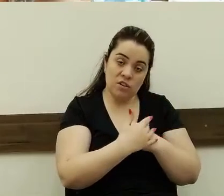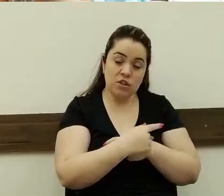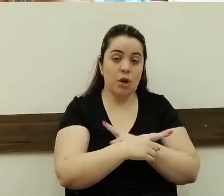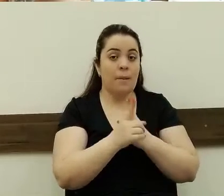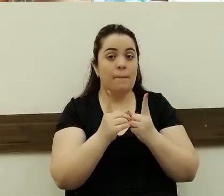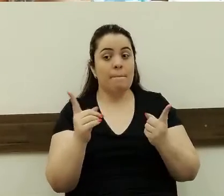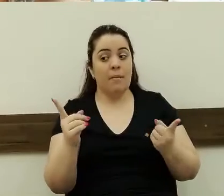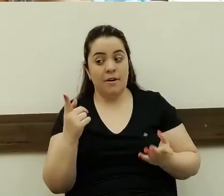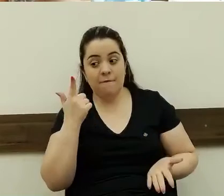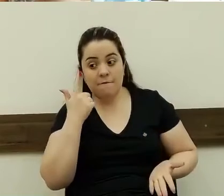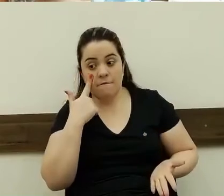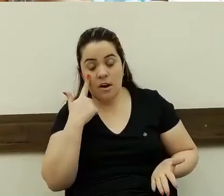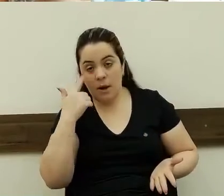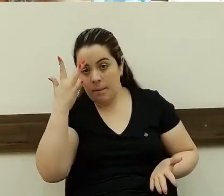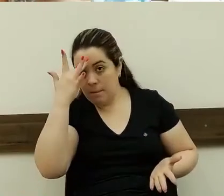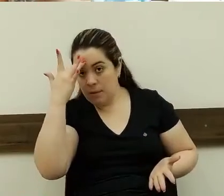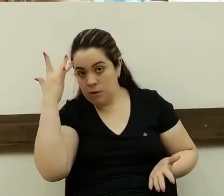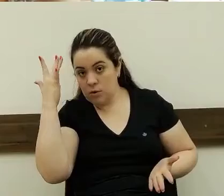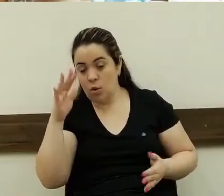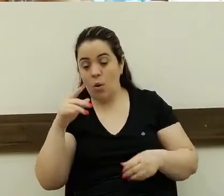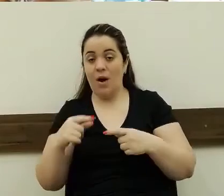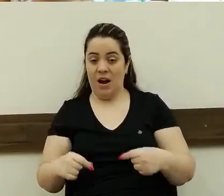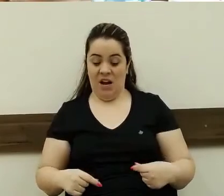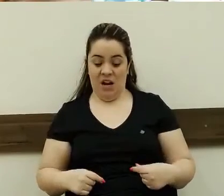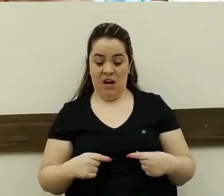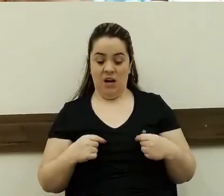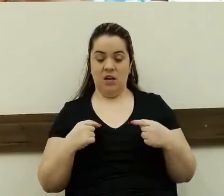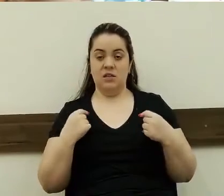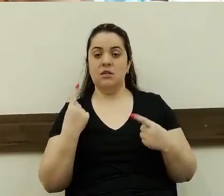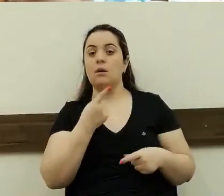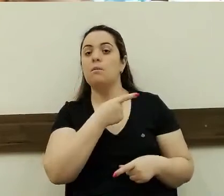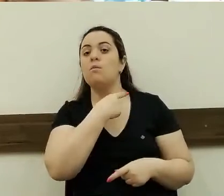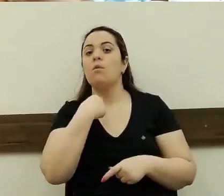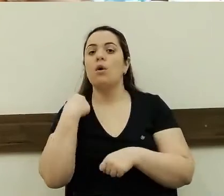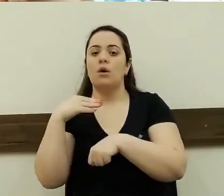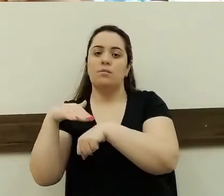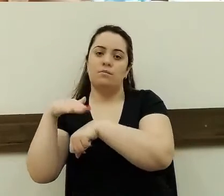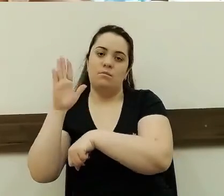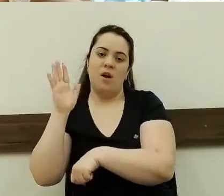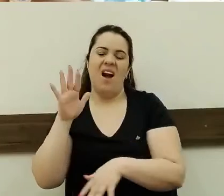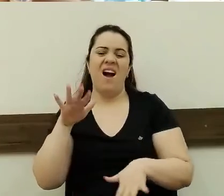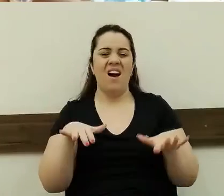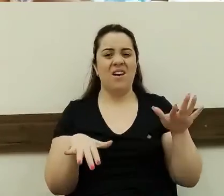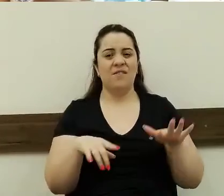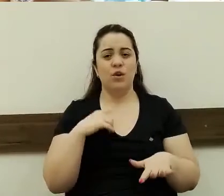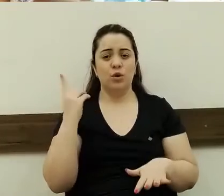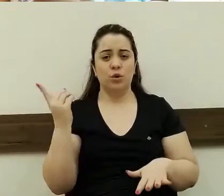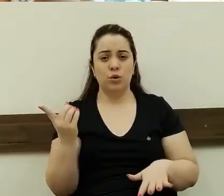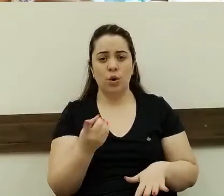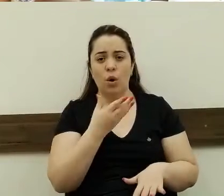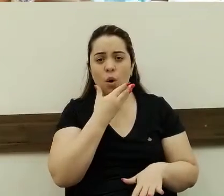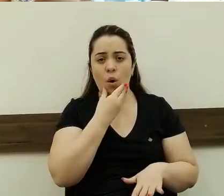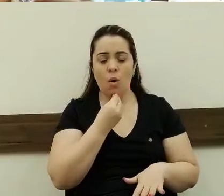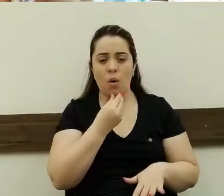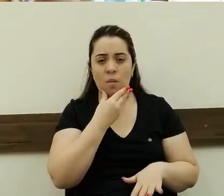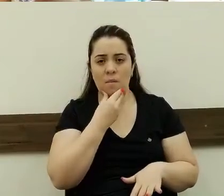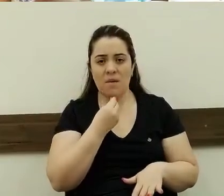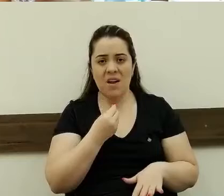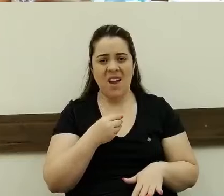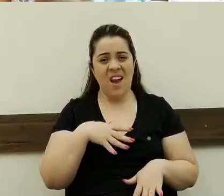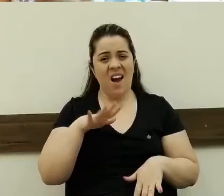muito mais gente morre com câncer. E a vez, nós, homens, eu falo por mim, por a nossa